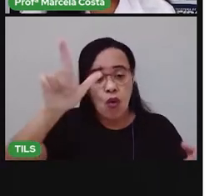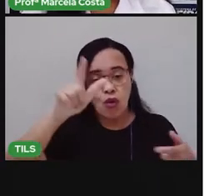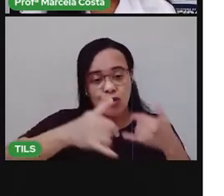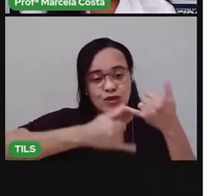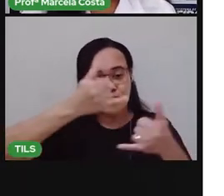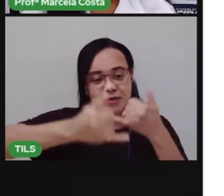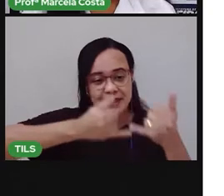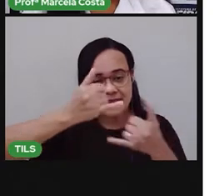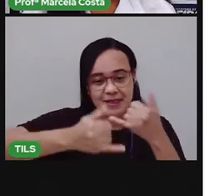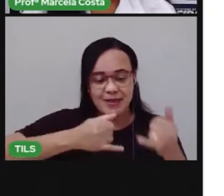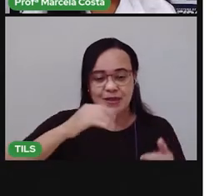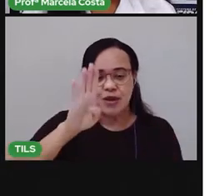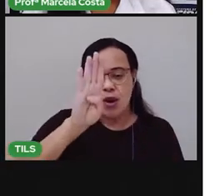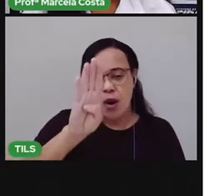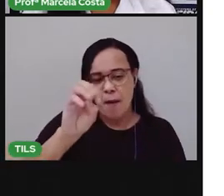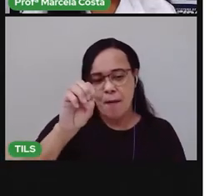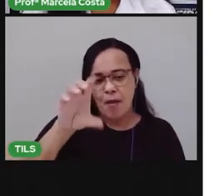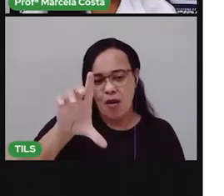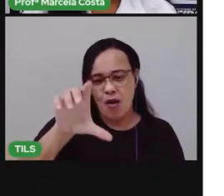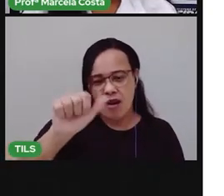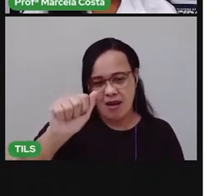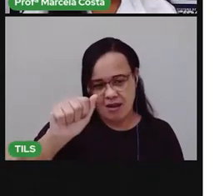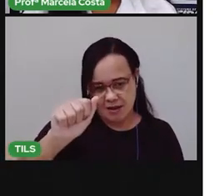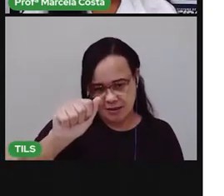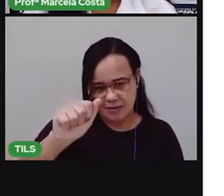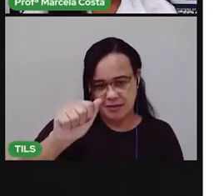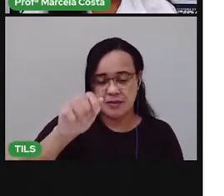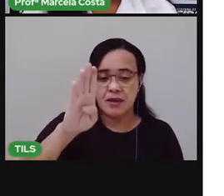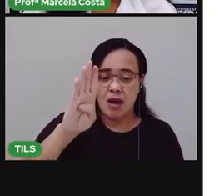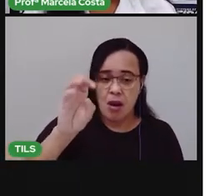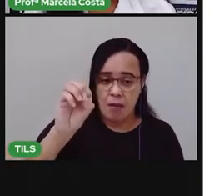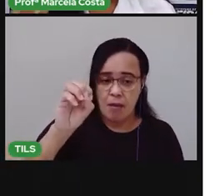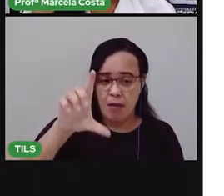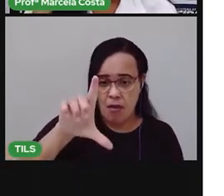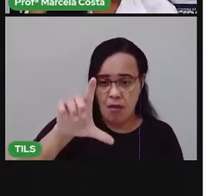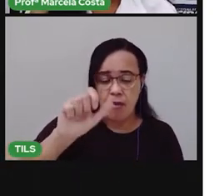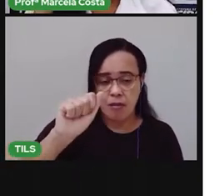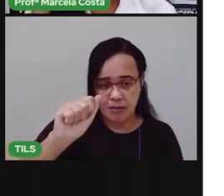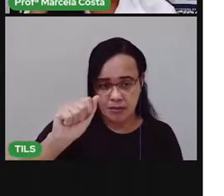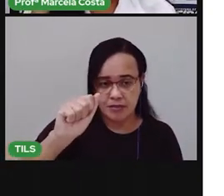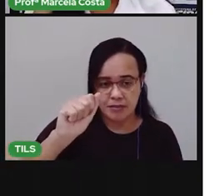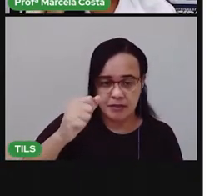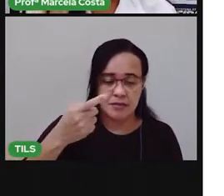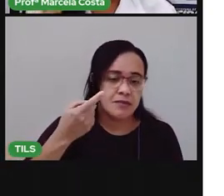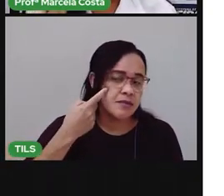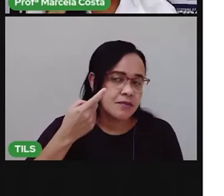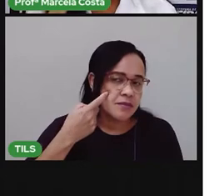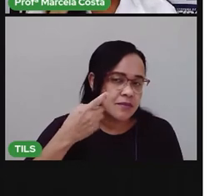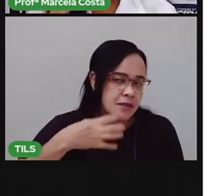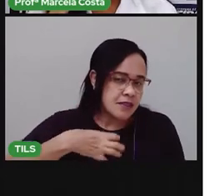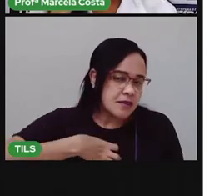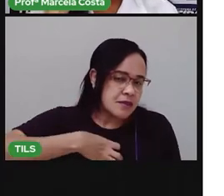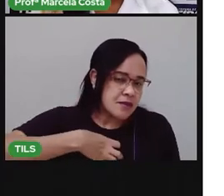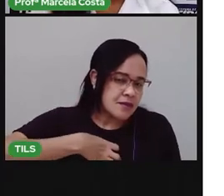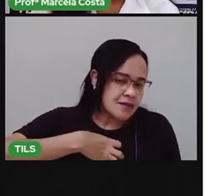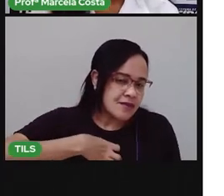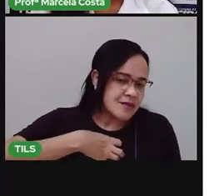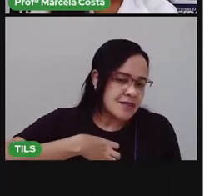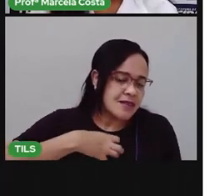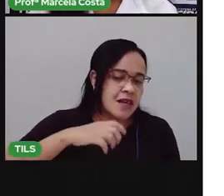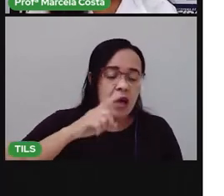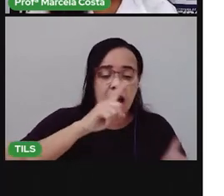Ó. Bó. Bó. Bó. Lá. Você escuta o som de quais letras?